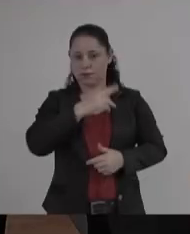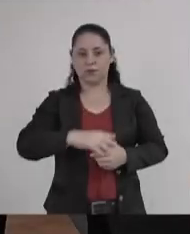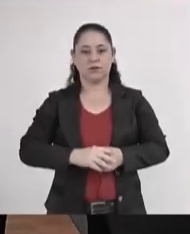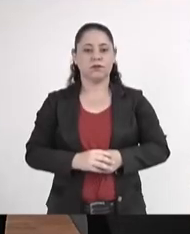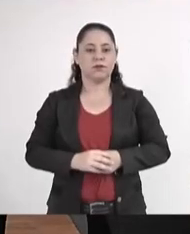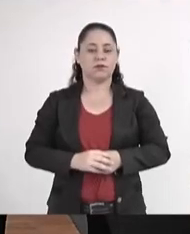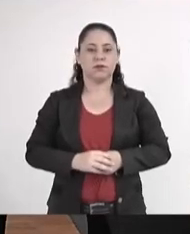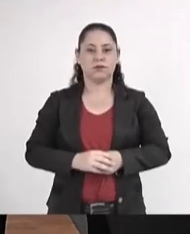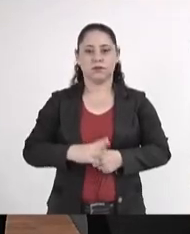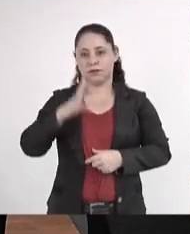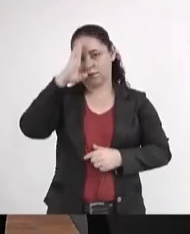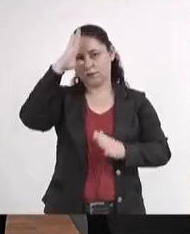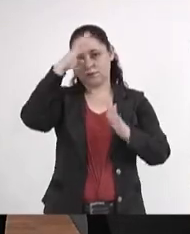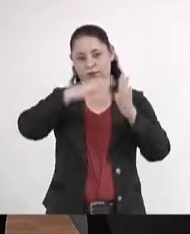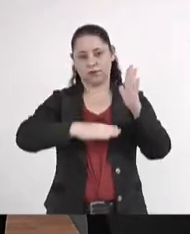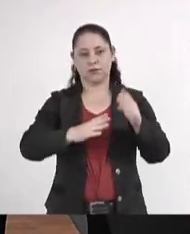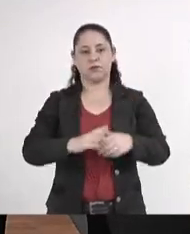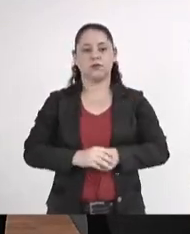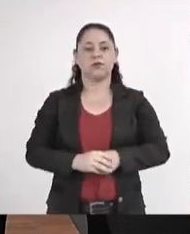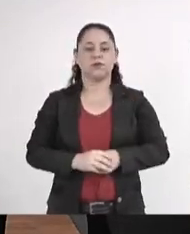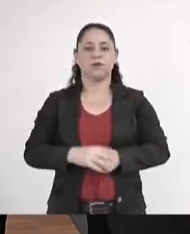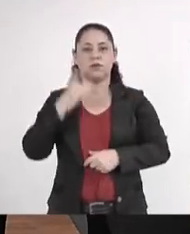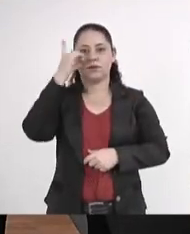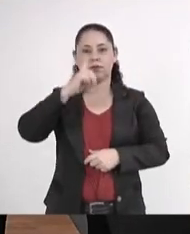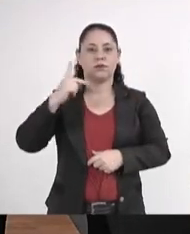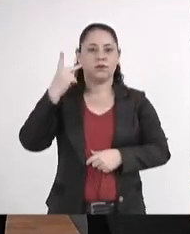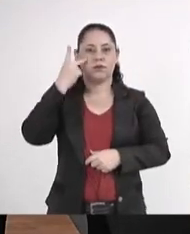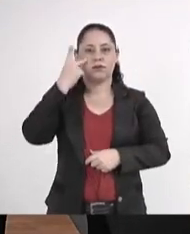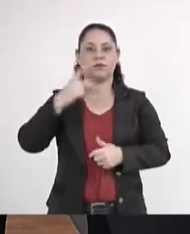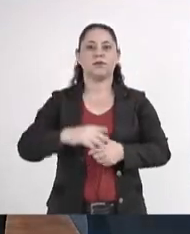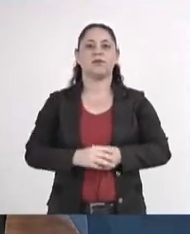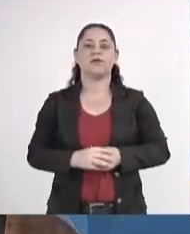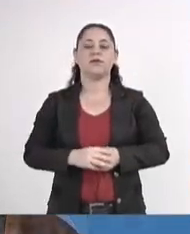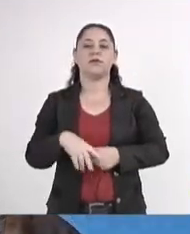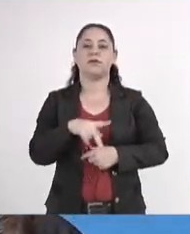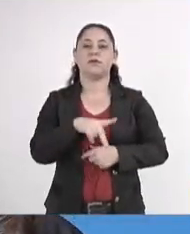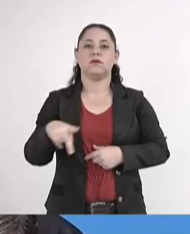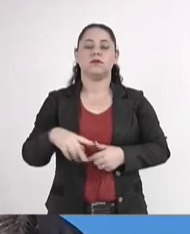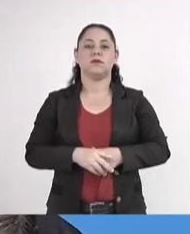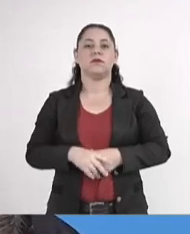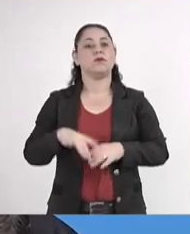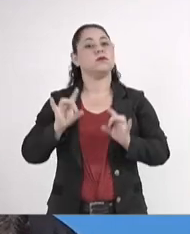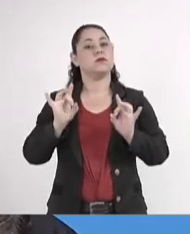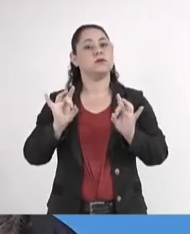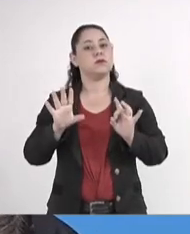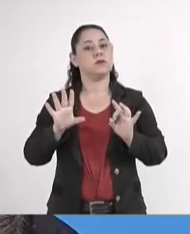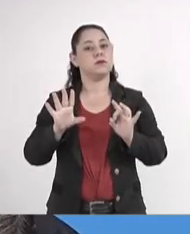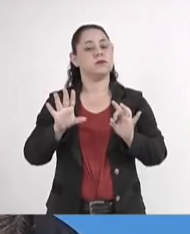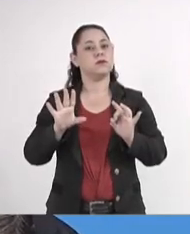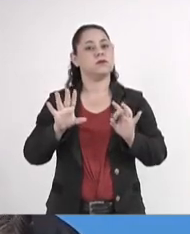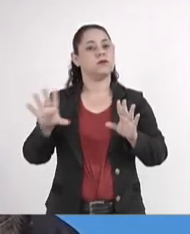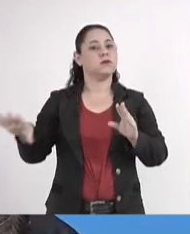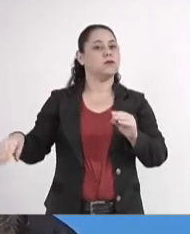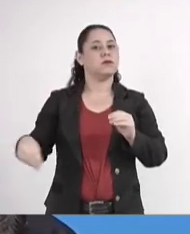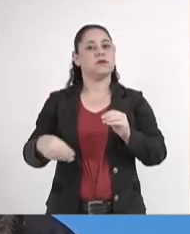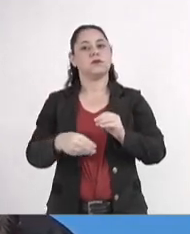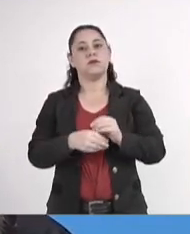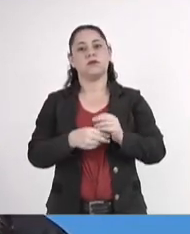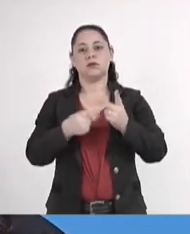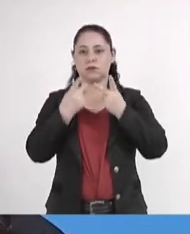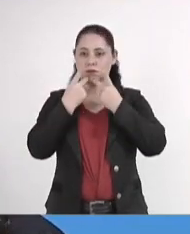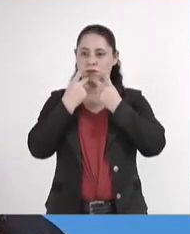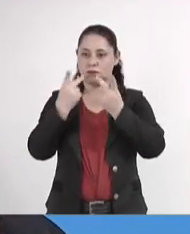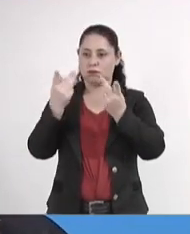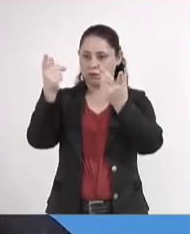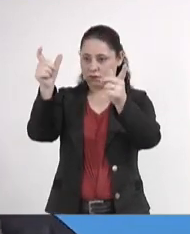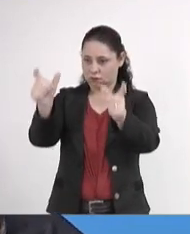Pela ordem, Sr. Presidente. Com a palavra pela ordem, o nobre deputado João Henrique. Sr. Presidente, apenas para complementar a fala de